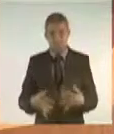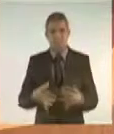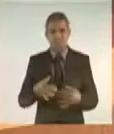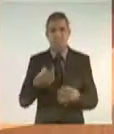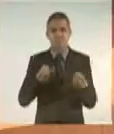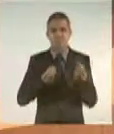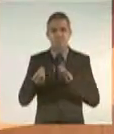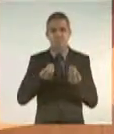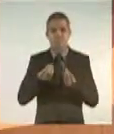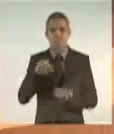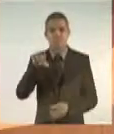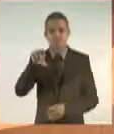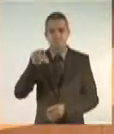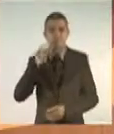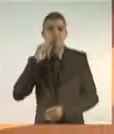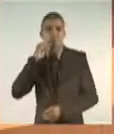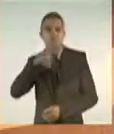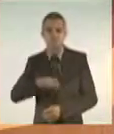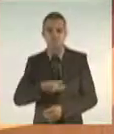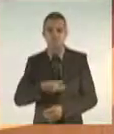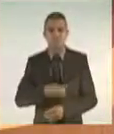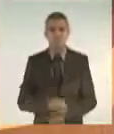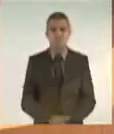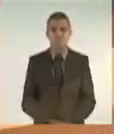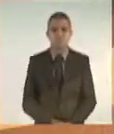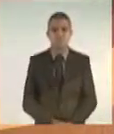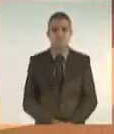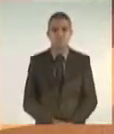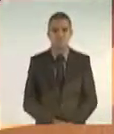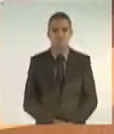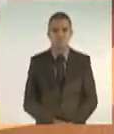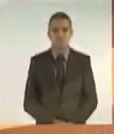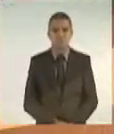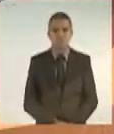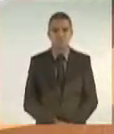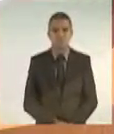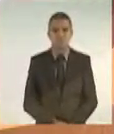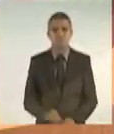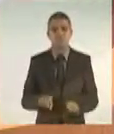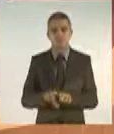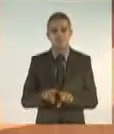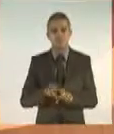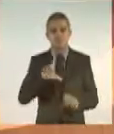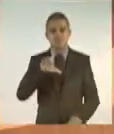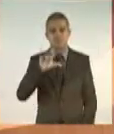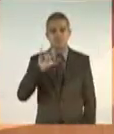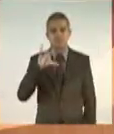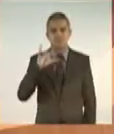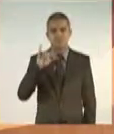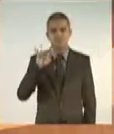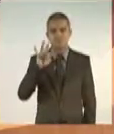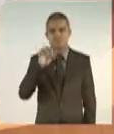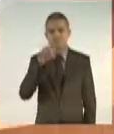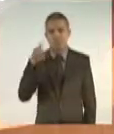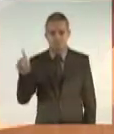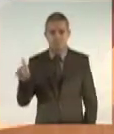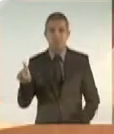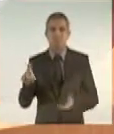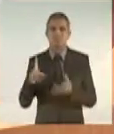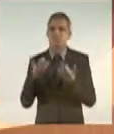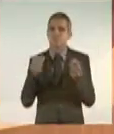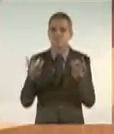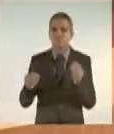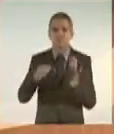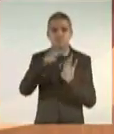E aí esse festival de dispensa de licitações, que tanto o deputado Rogério, porque a questão não